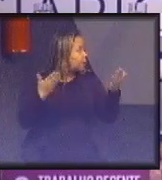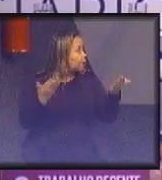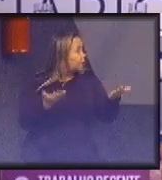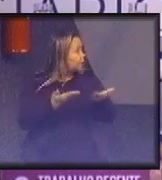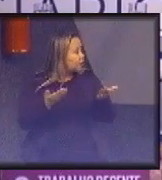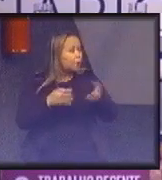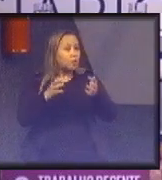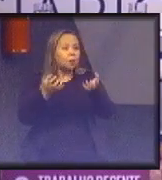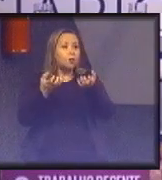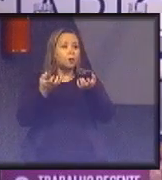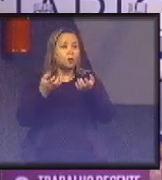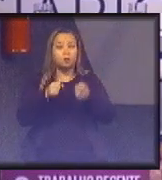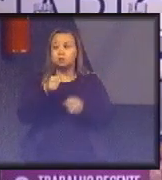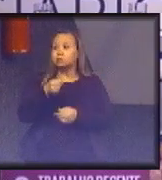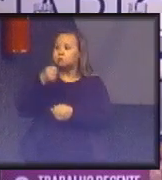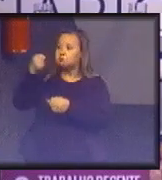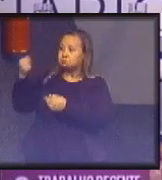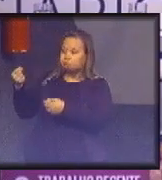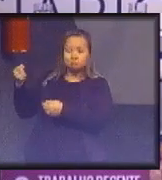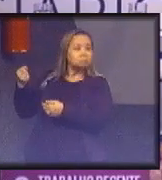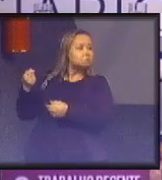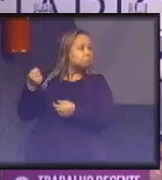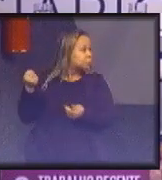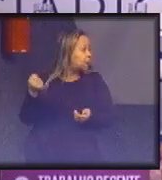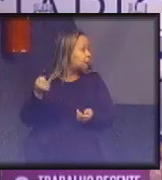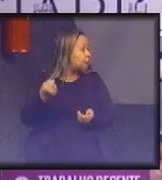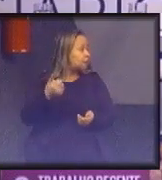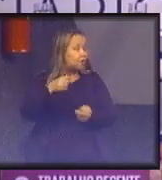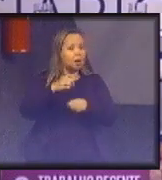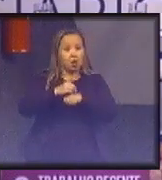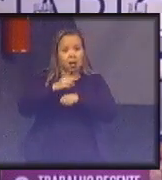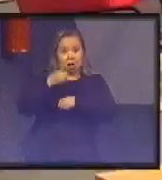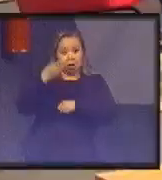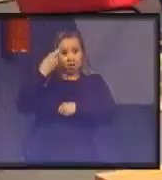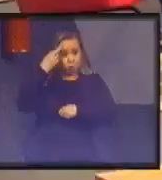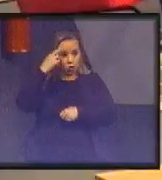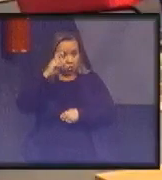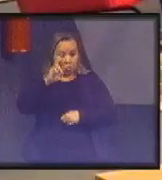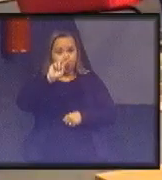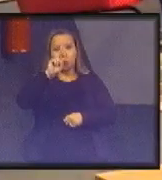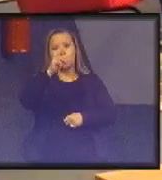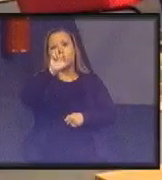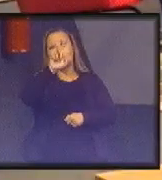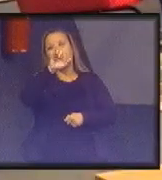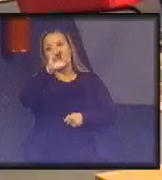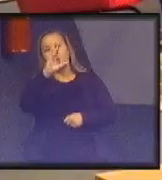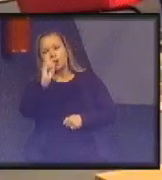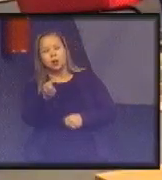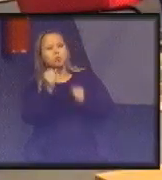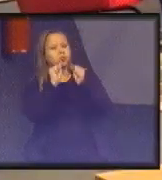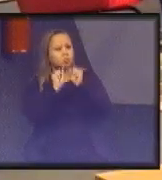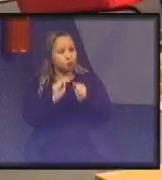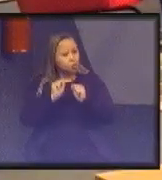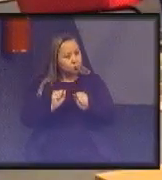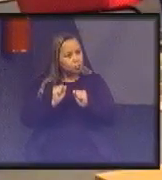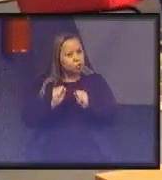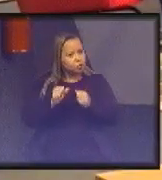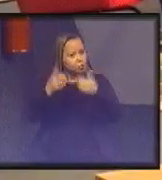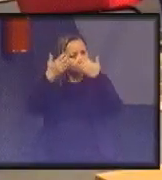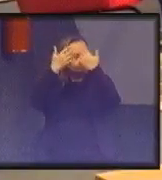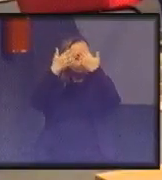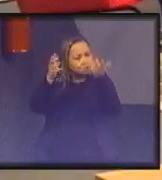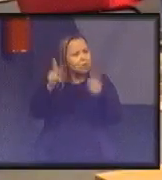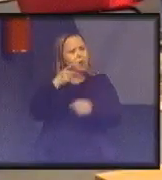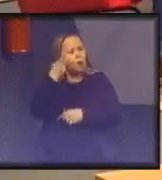queria passar a palavra inicialmente para o doutor Hélio Matar, para que ele possa nos abrilhantar